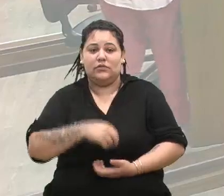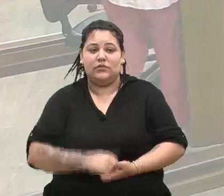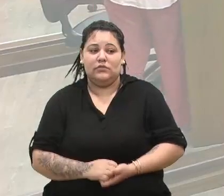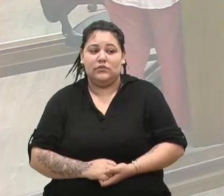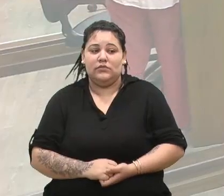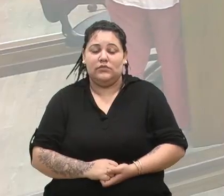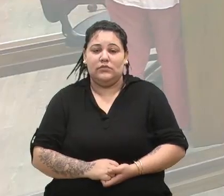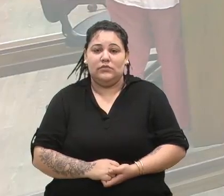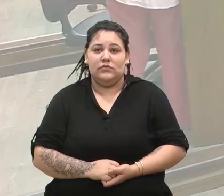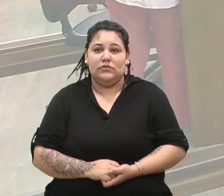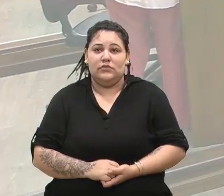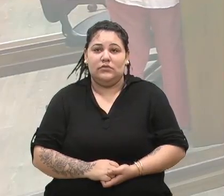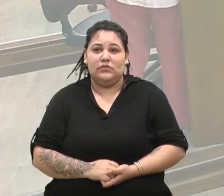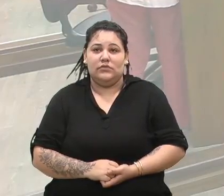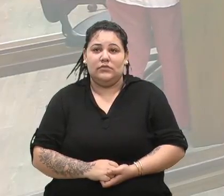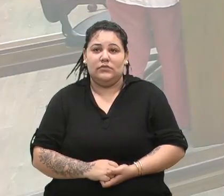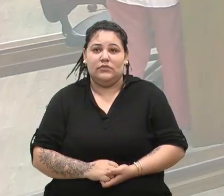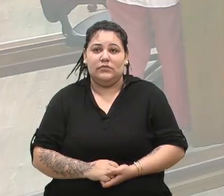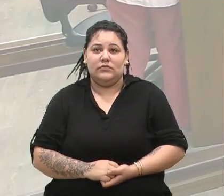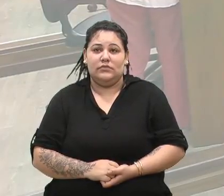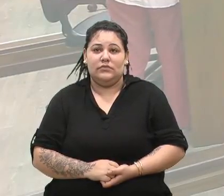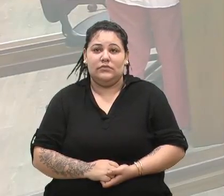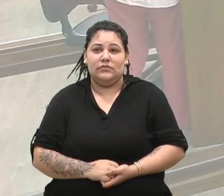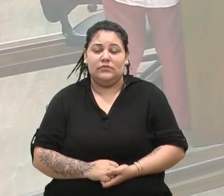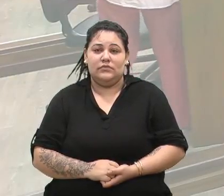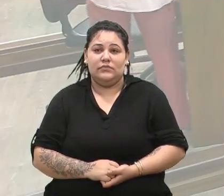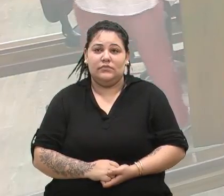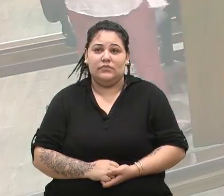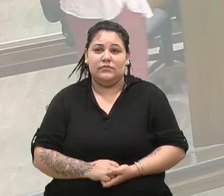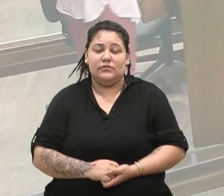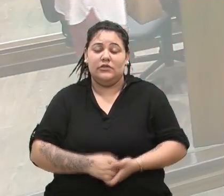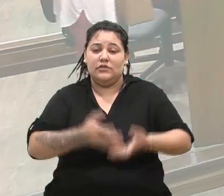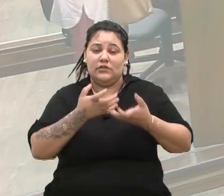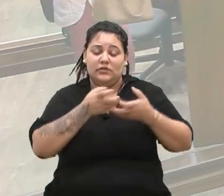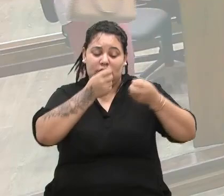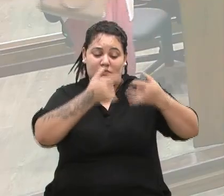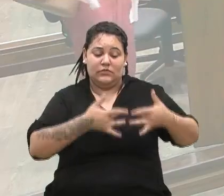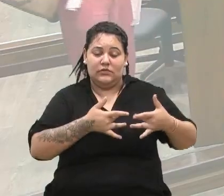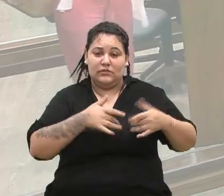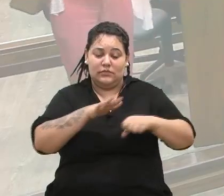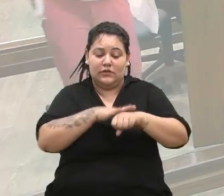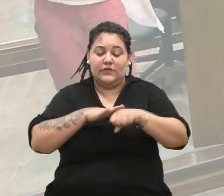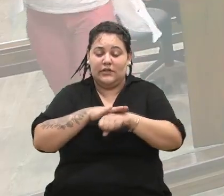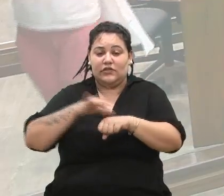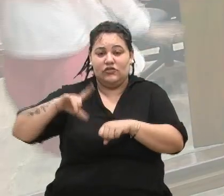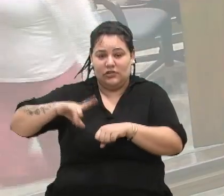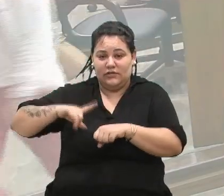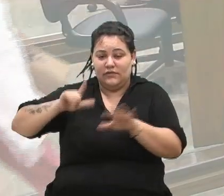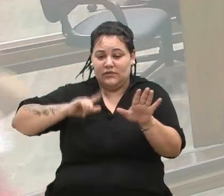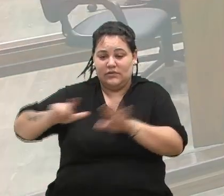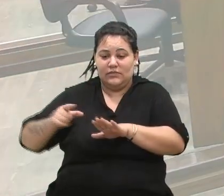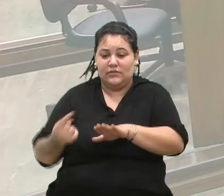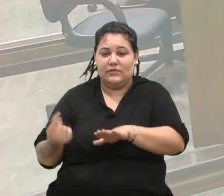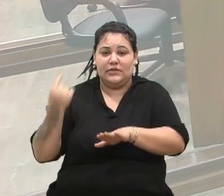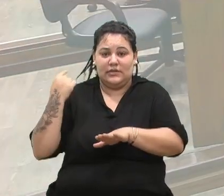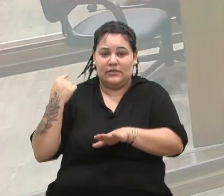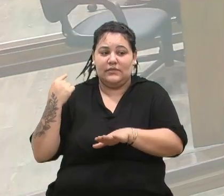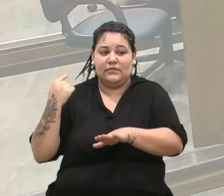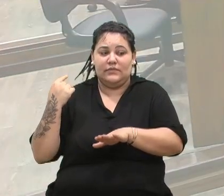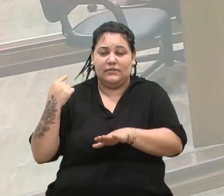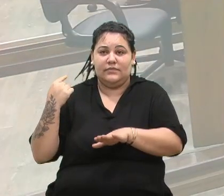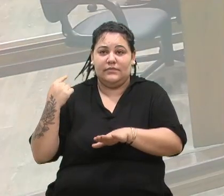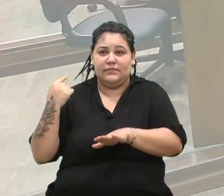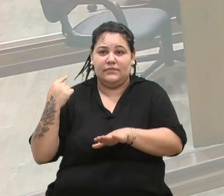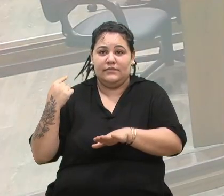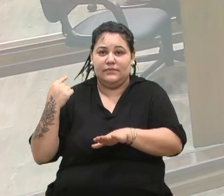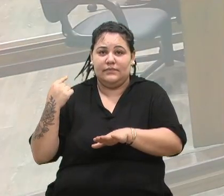Senhora Presidente, então eu quero partilhar com vocês uma conversa que tivemos a semana passada aqui em plenário, uma indicação ao